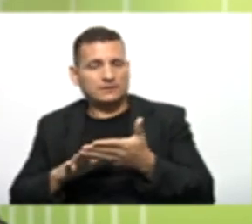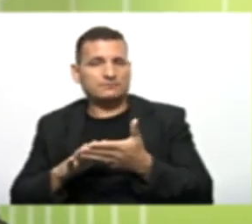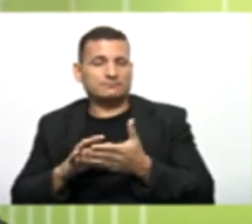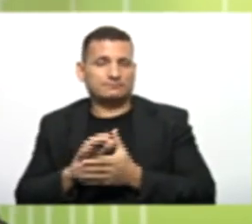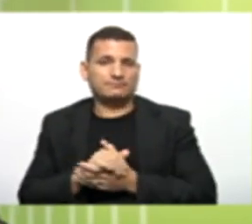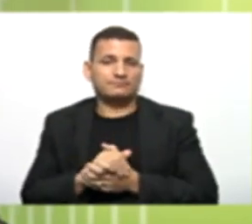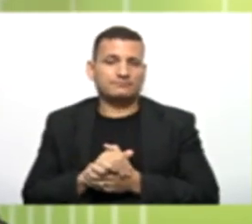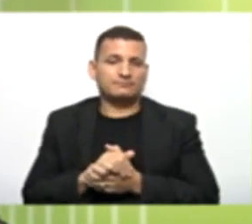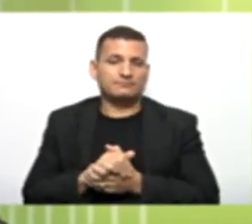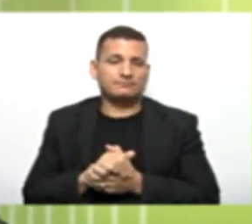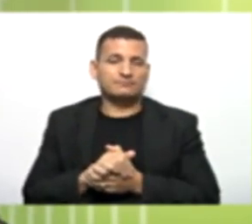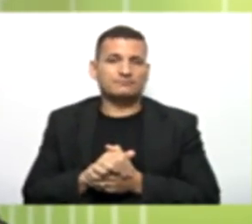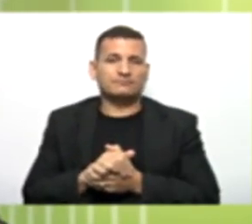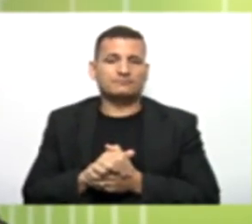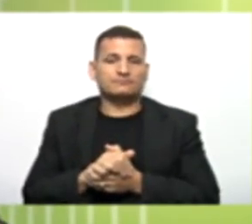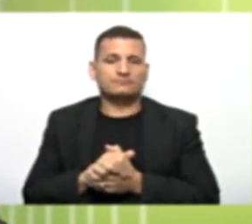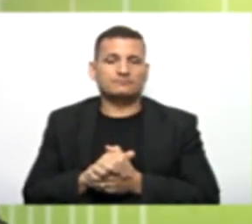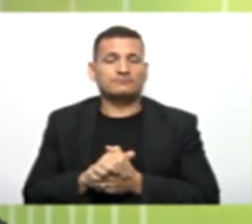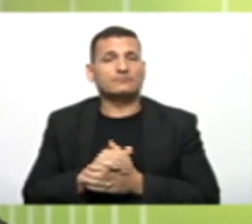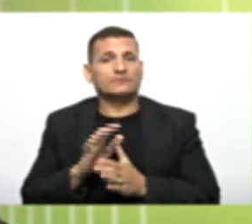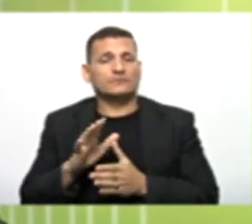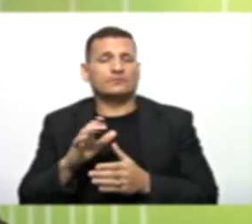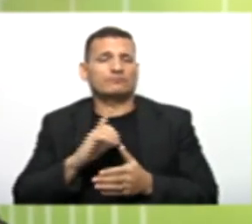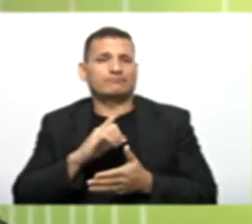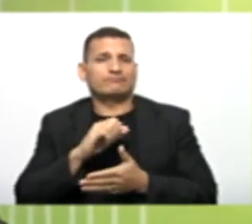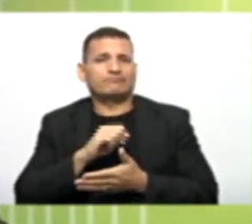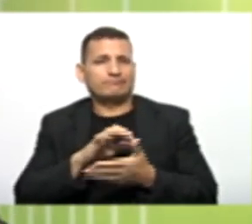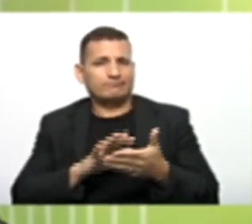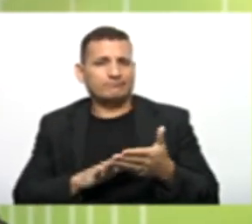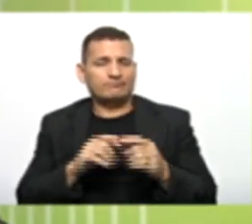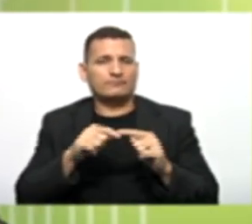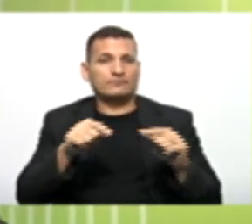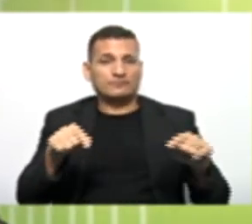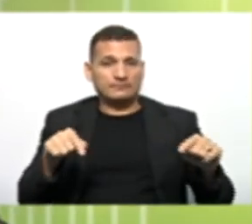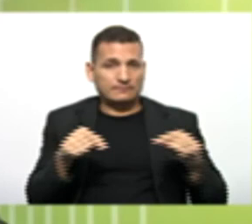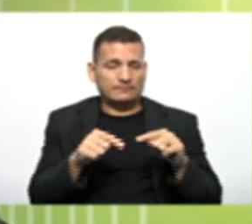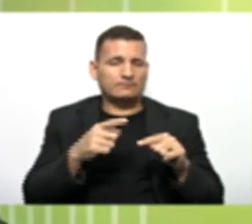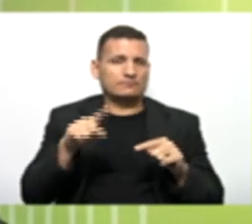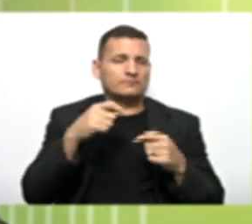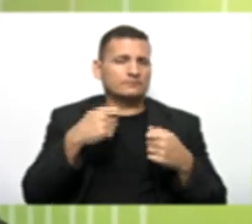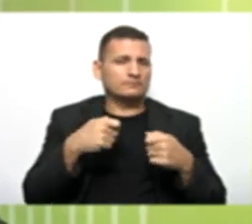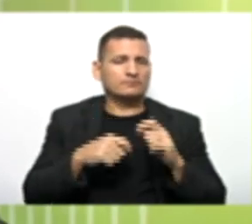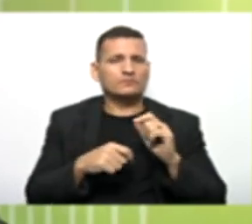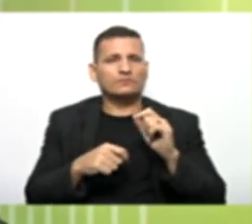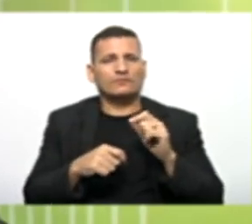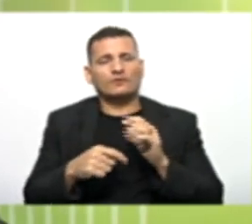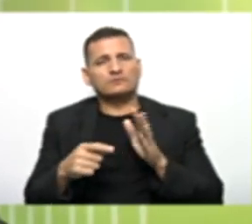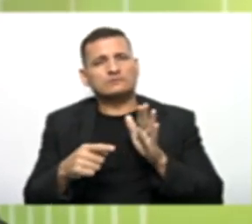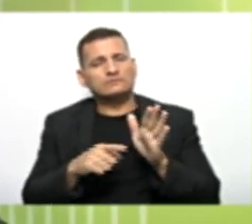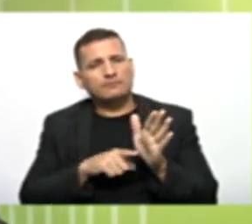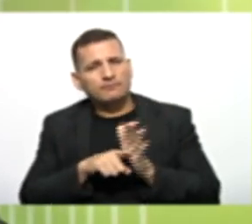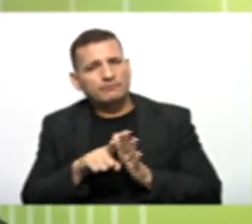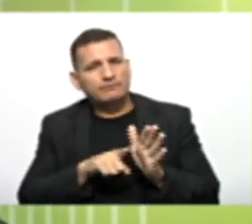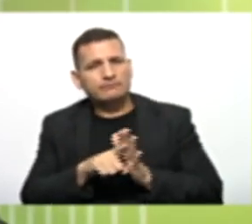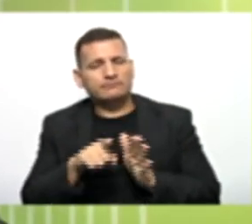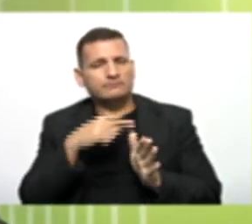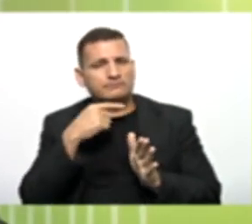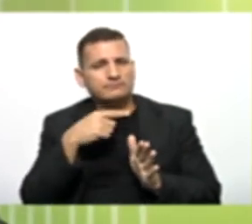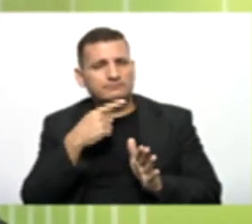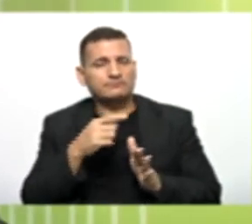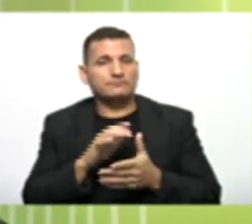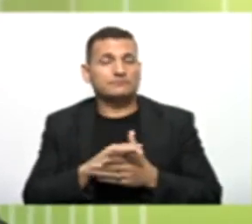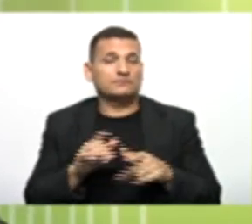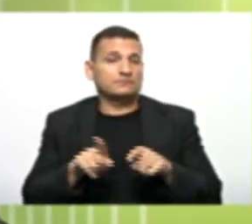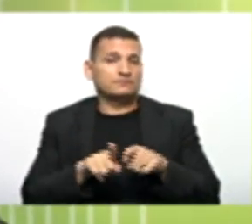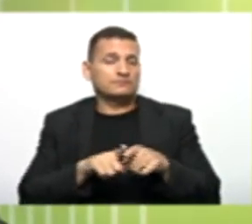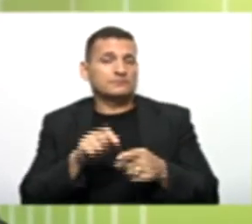níveis das atividades Que são o que? Atividade de sala Onde vocês precisam Tirar as dúvidas As atividades De percurso Que já valem